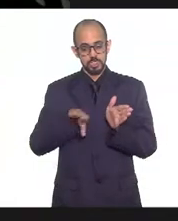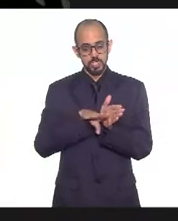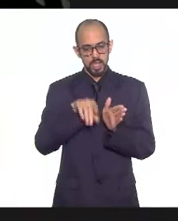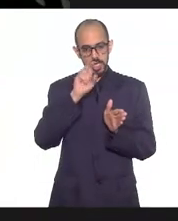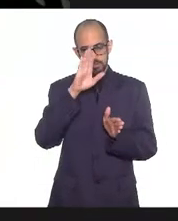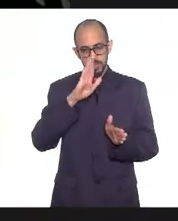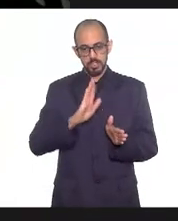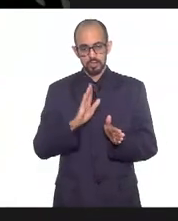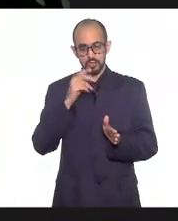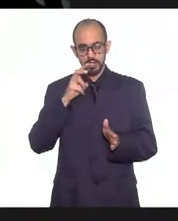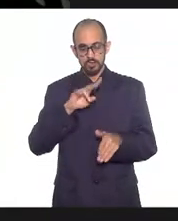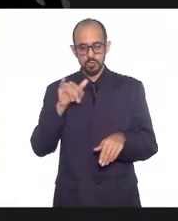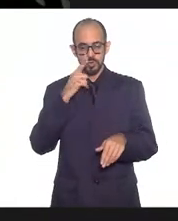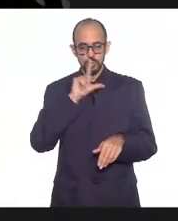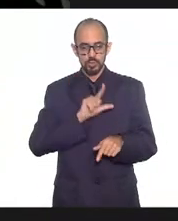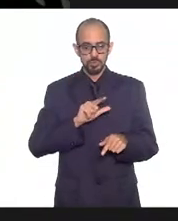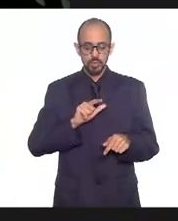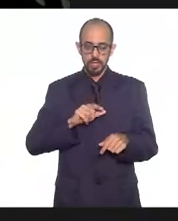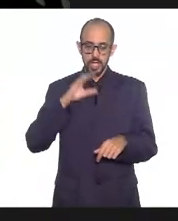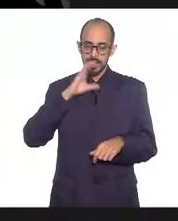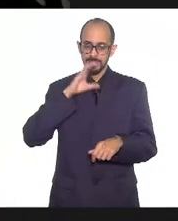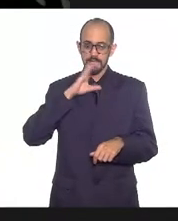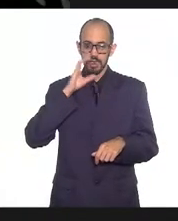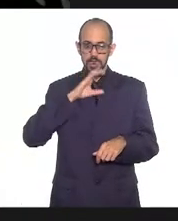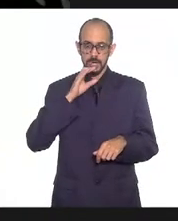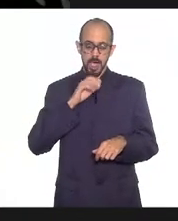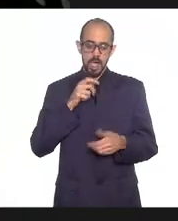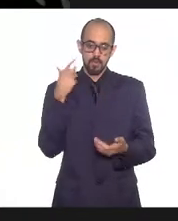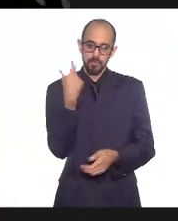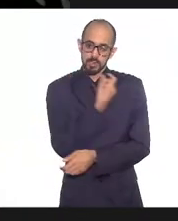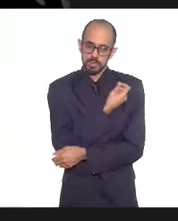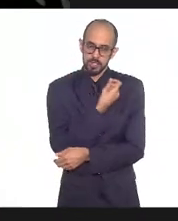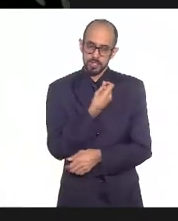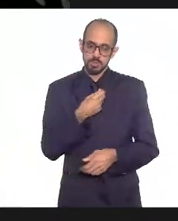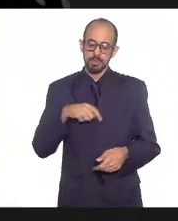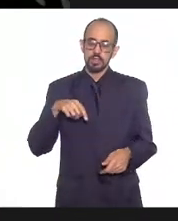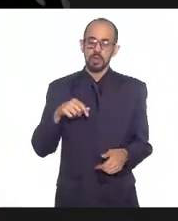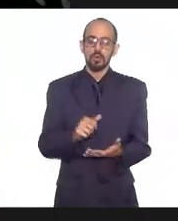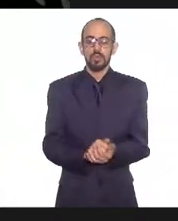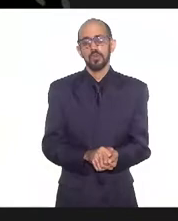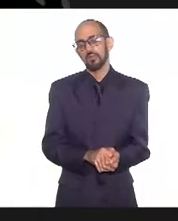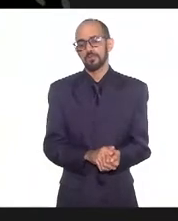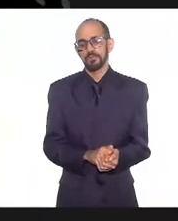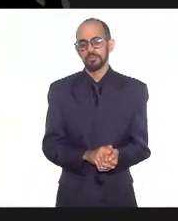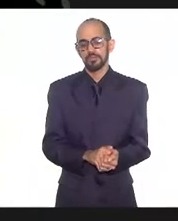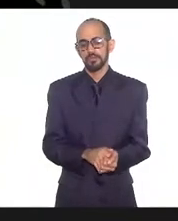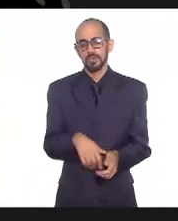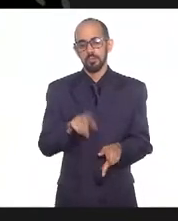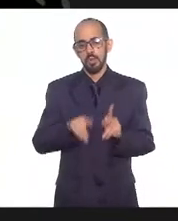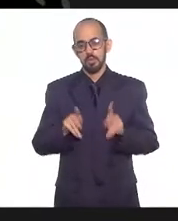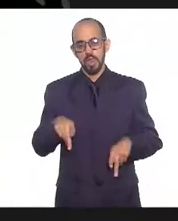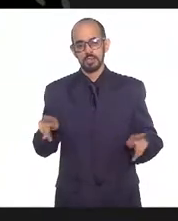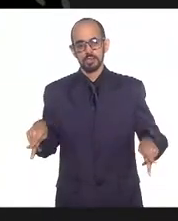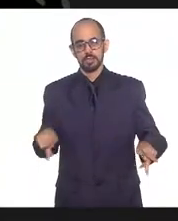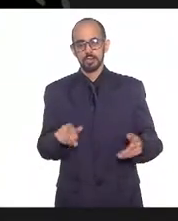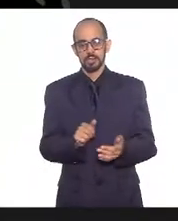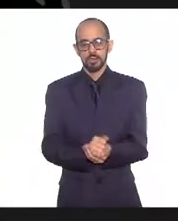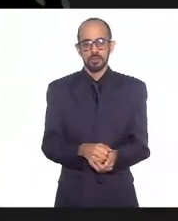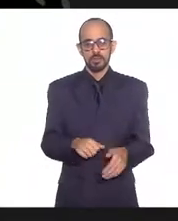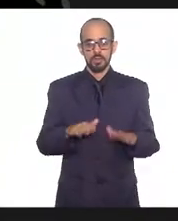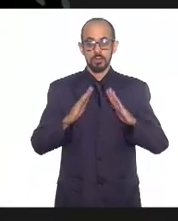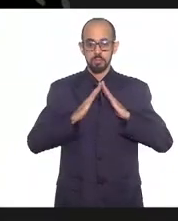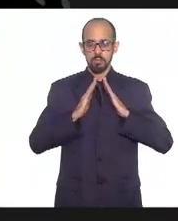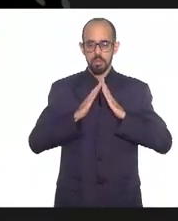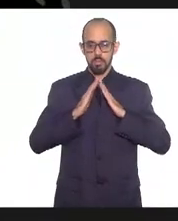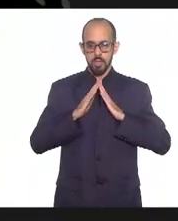e eles vão conseguir com isso acelerar parte da vacinação das pessoas que moram lá